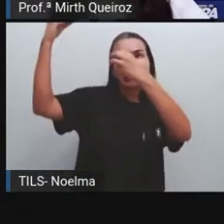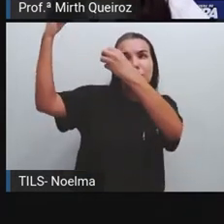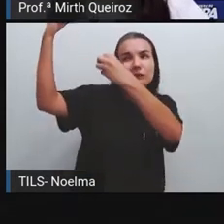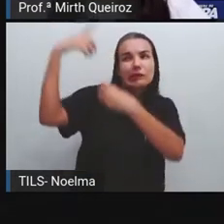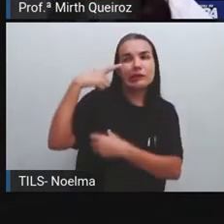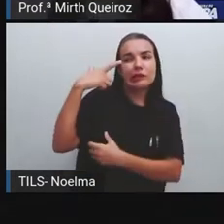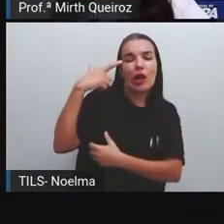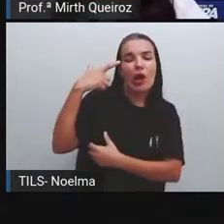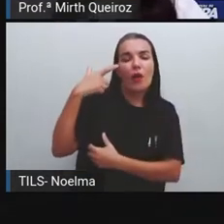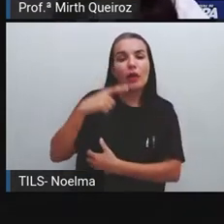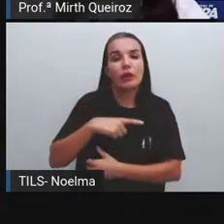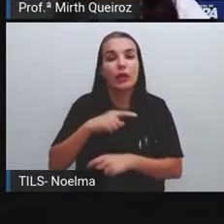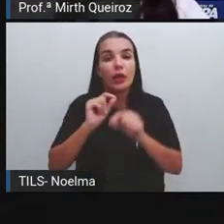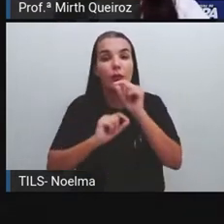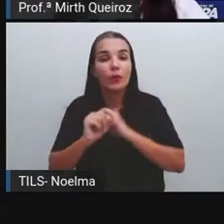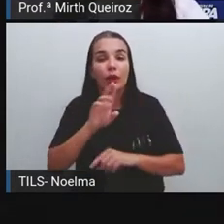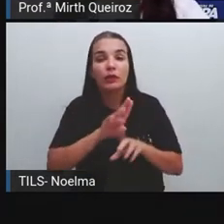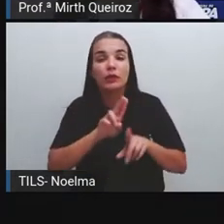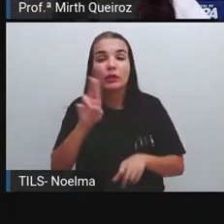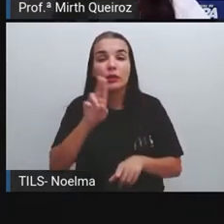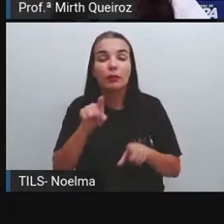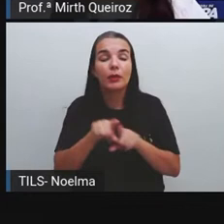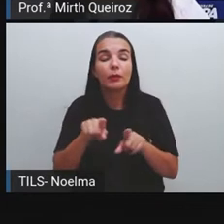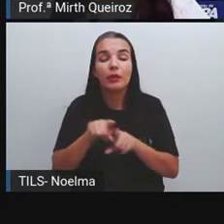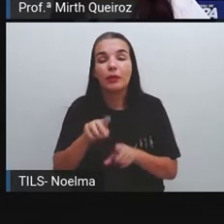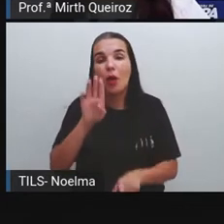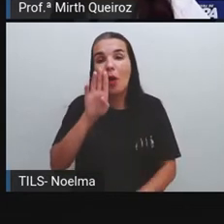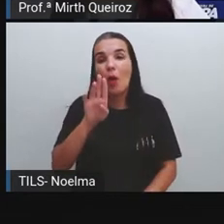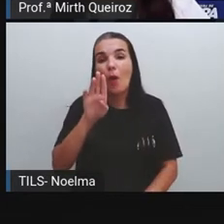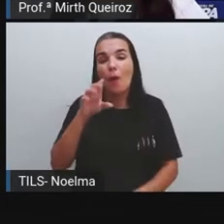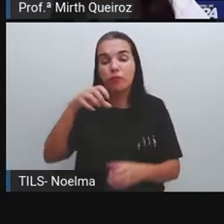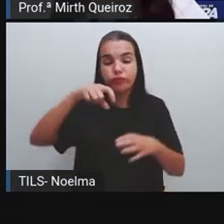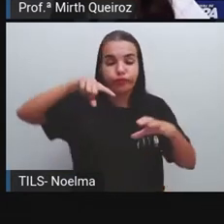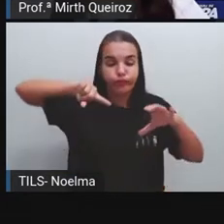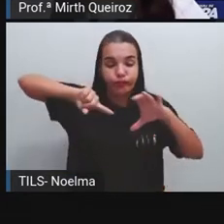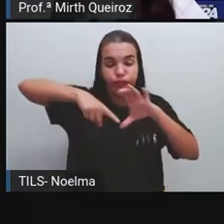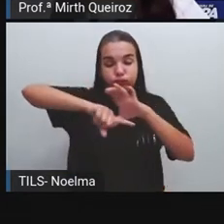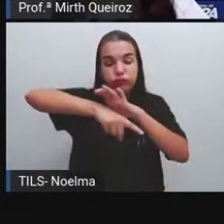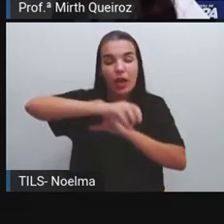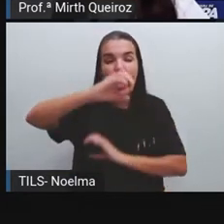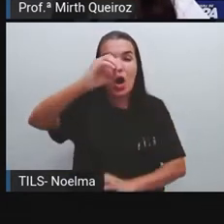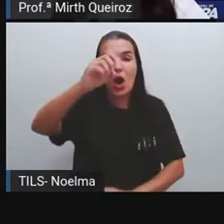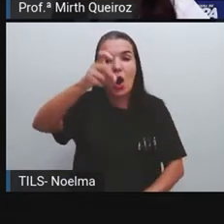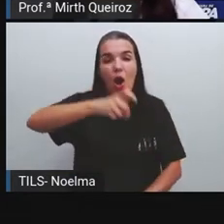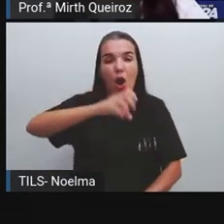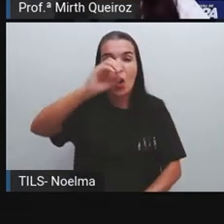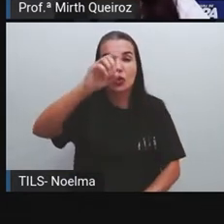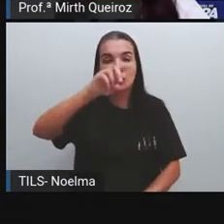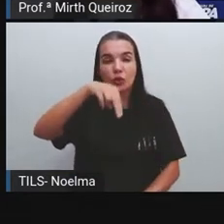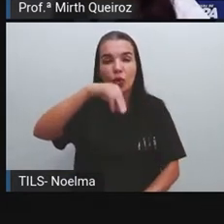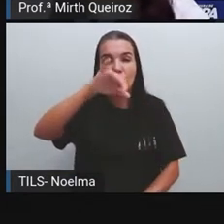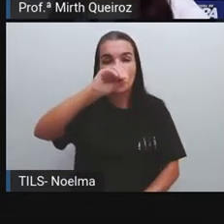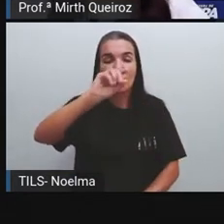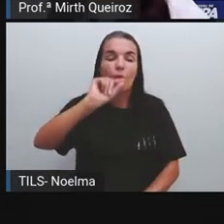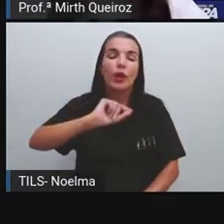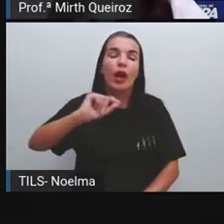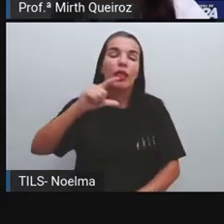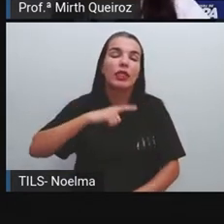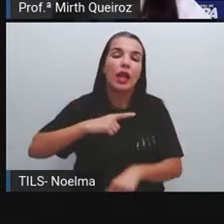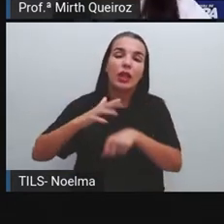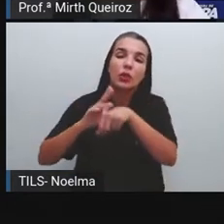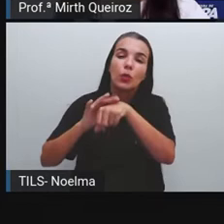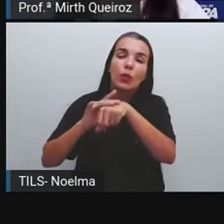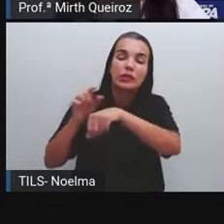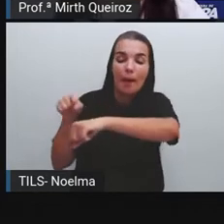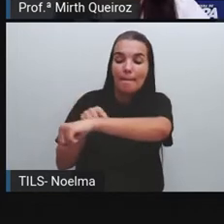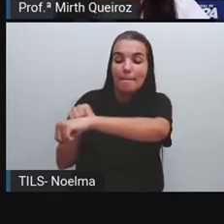Nós temos até o buraco aí da camada de ozônio e, com isso, vai causar doenças de pele, como queimaduras